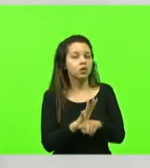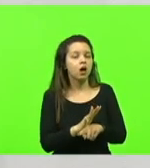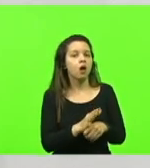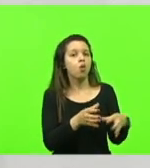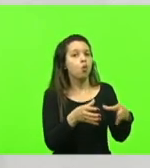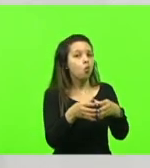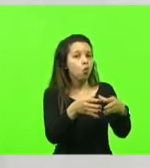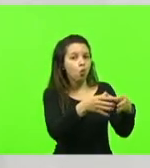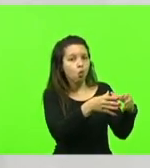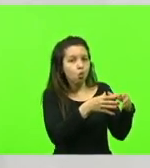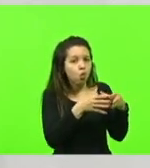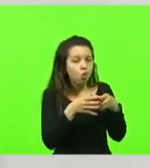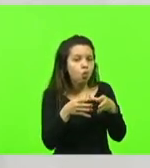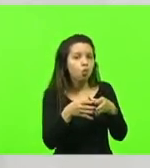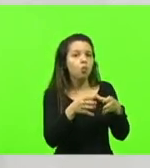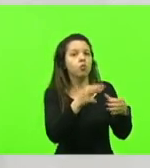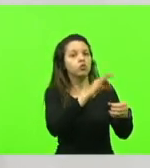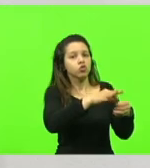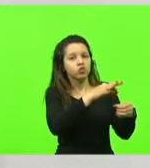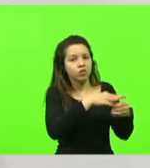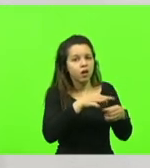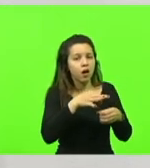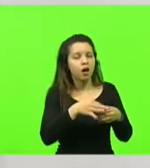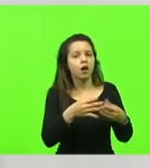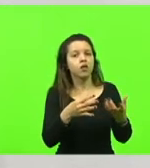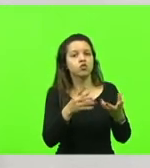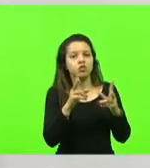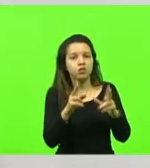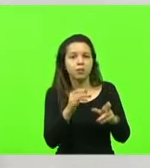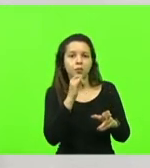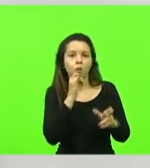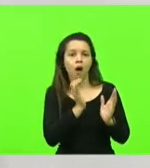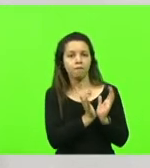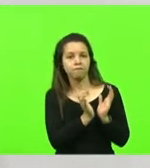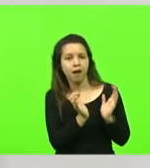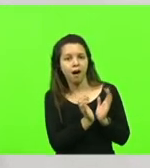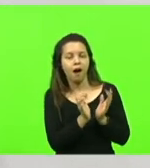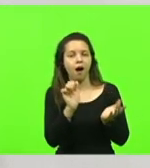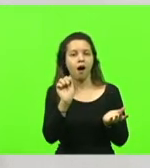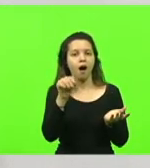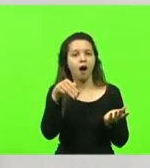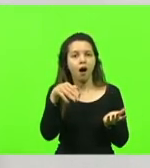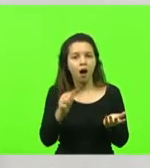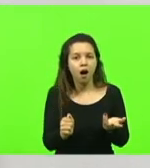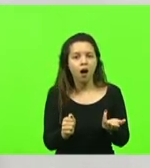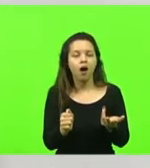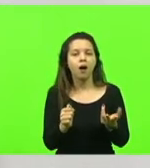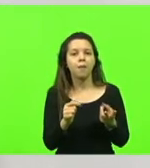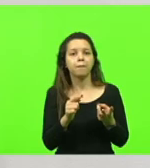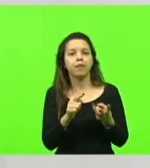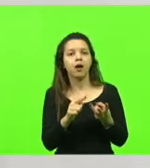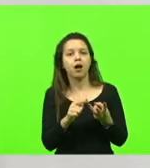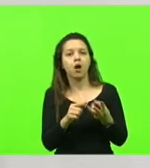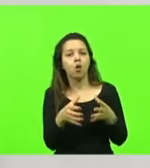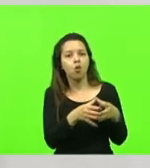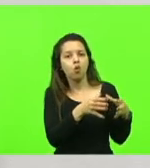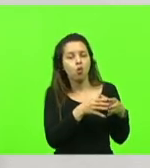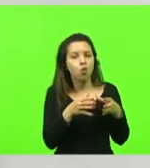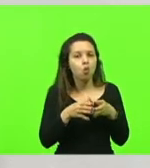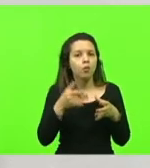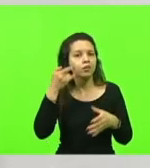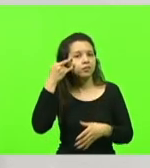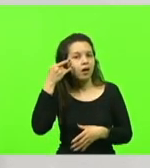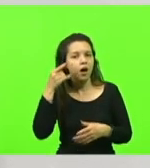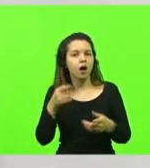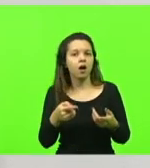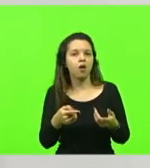que prestam, como a PAI, as AMAS, as organizações de síndrome de Down e das pessoas com